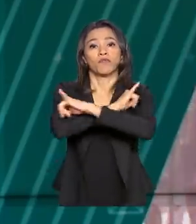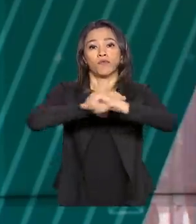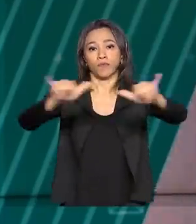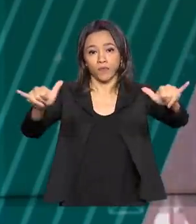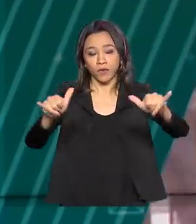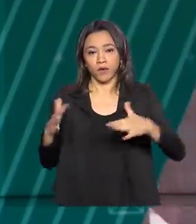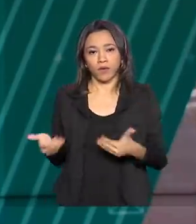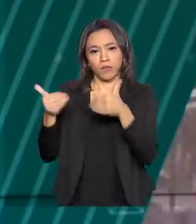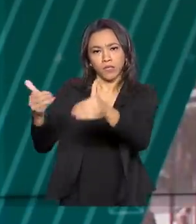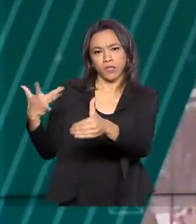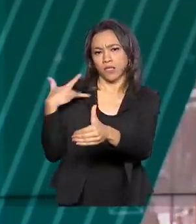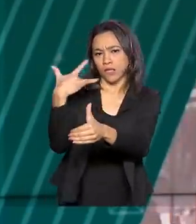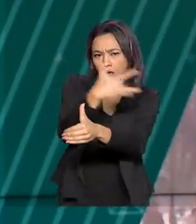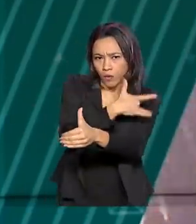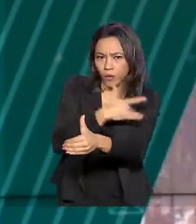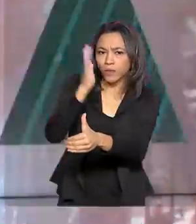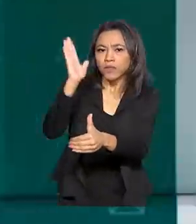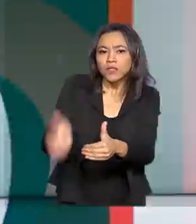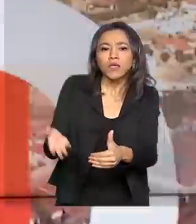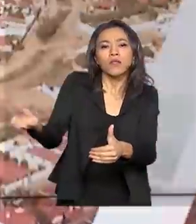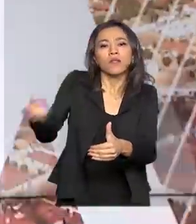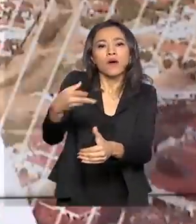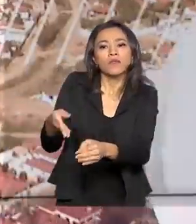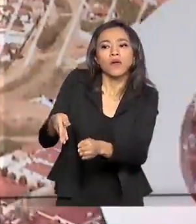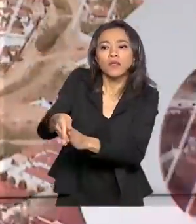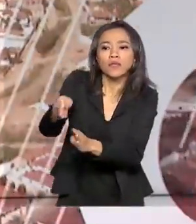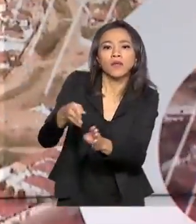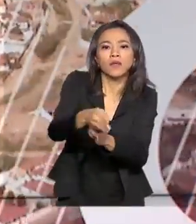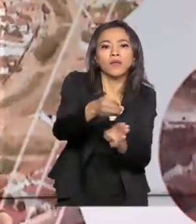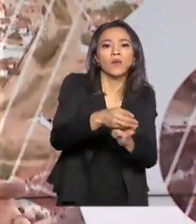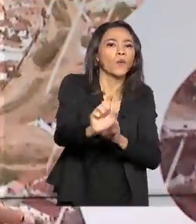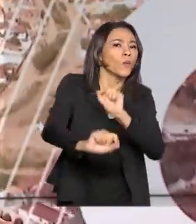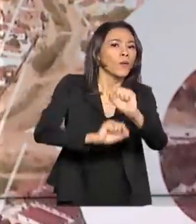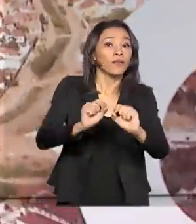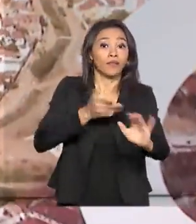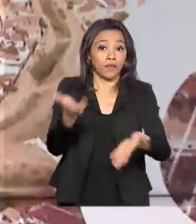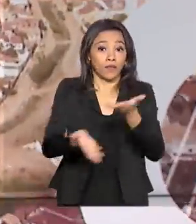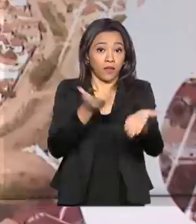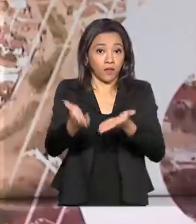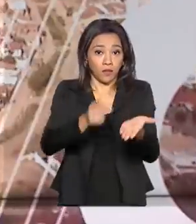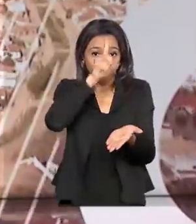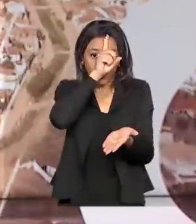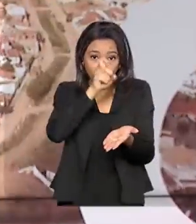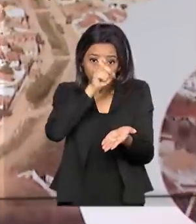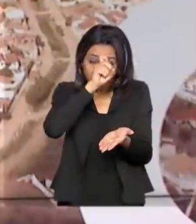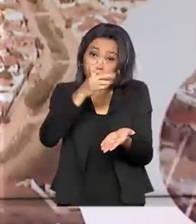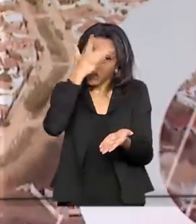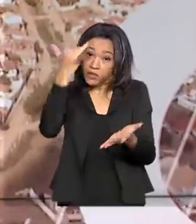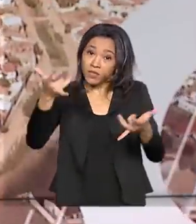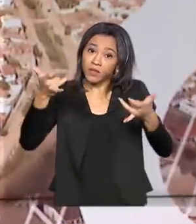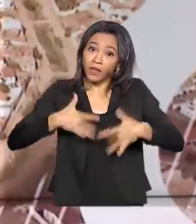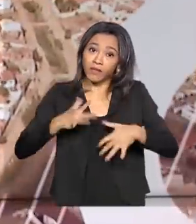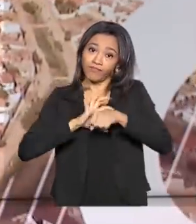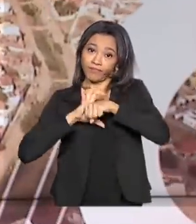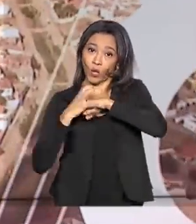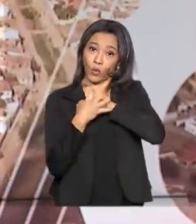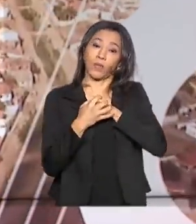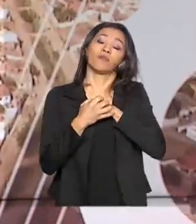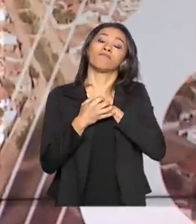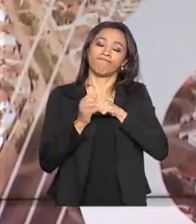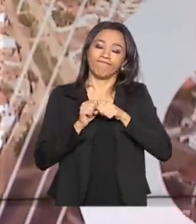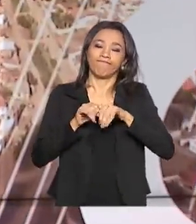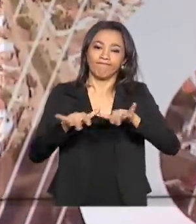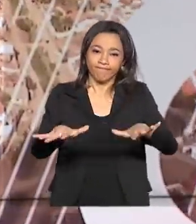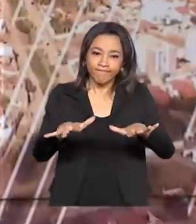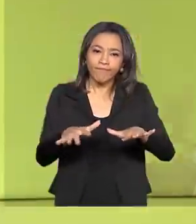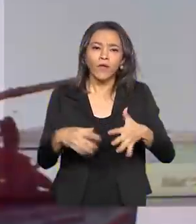O Ministério da Saúde consolidou novas orientações para o tratamento no SUS de pacientes diagnosticados com o novo coronavírus.